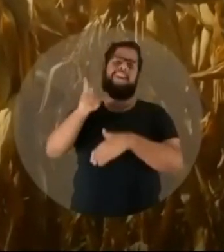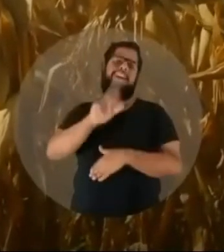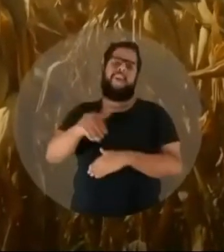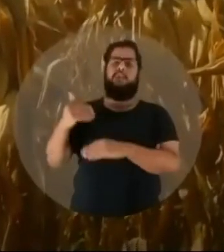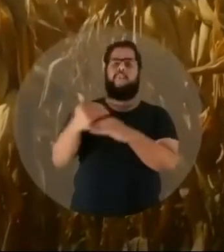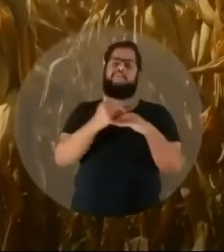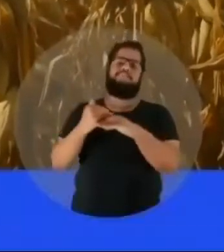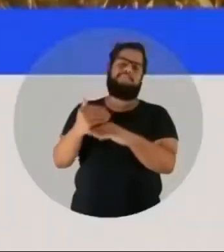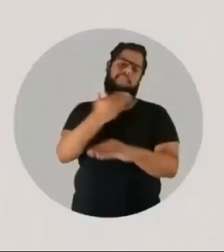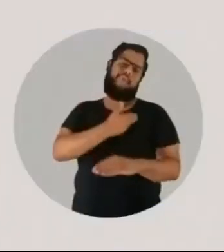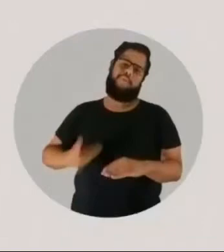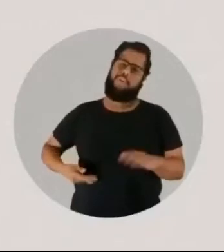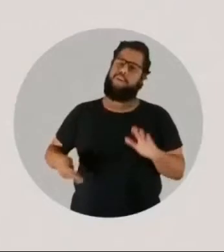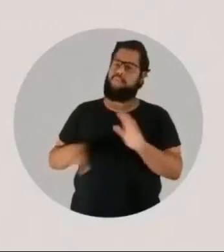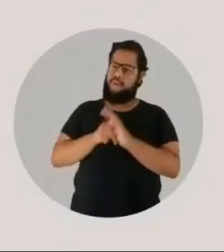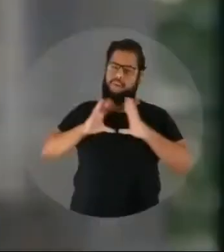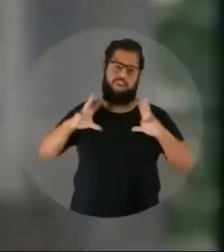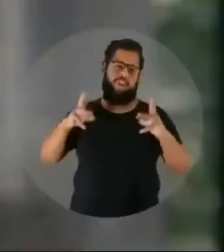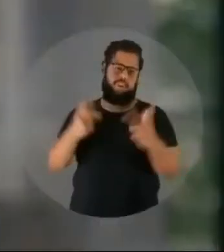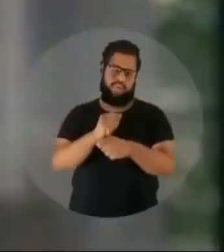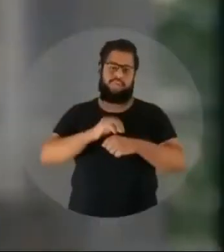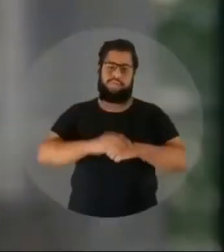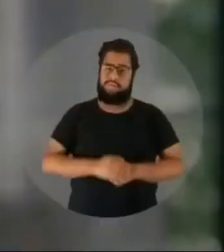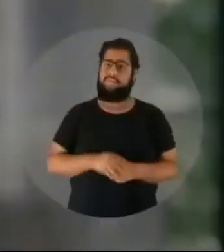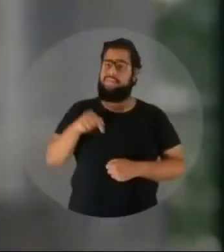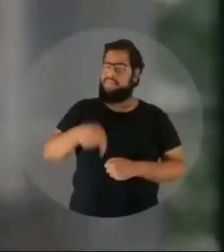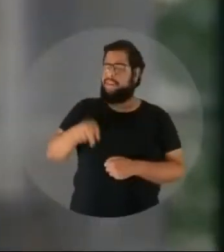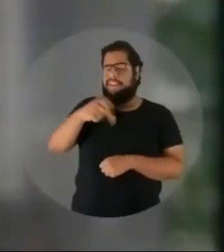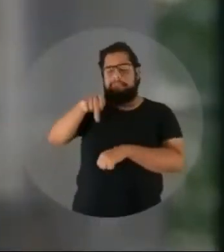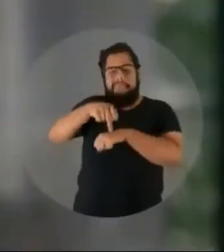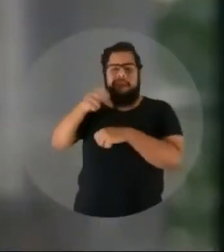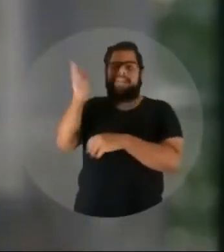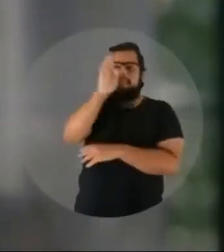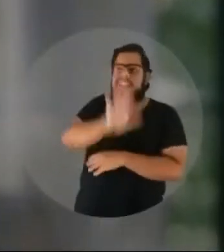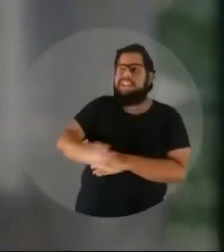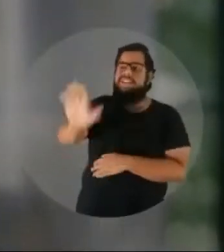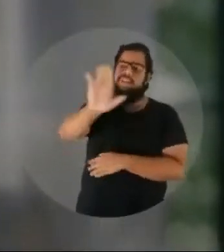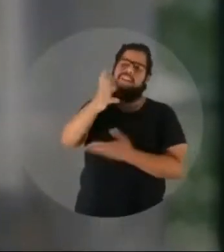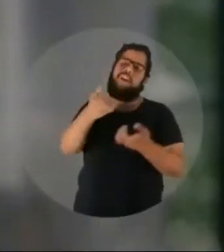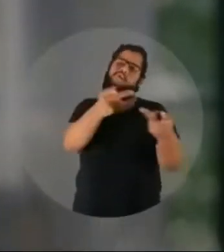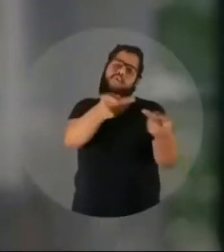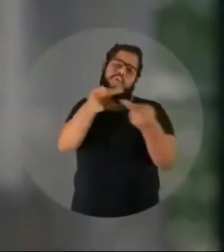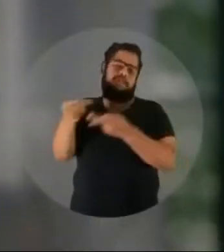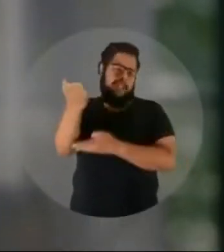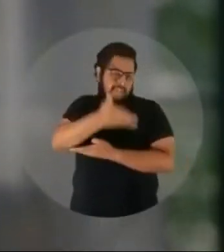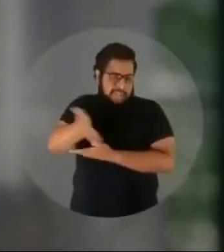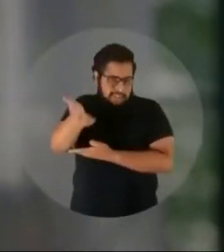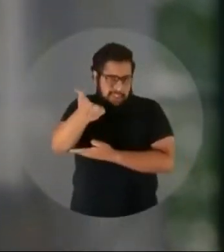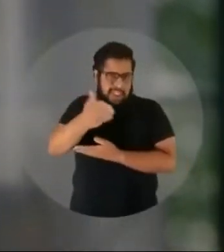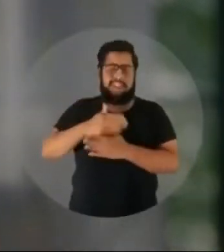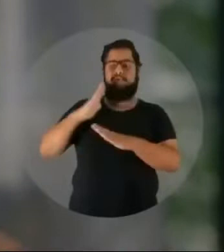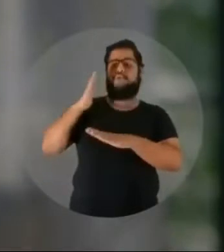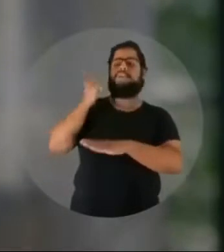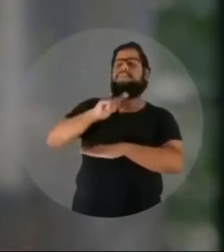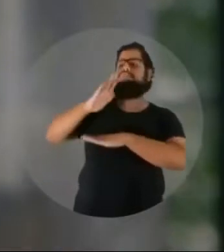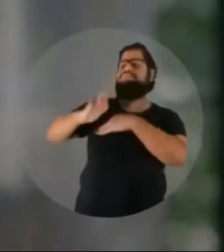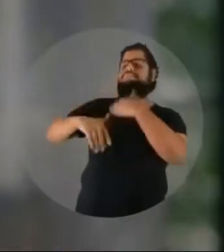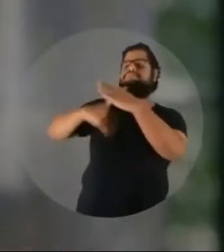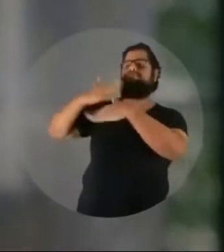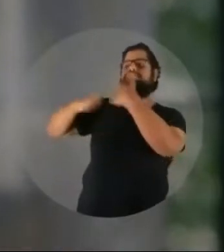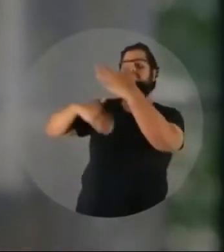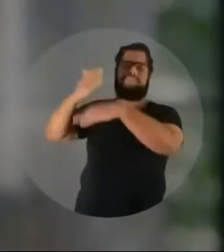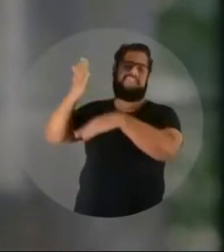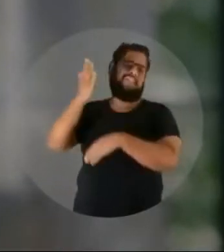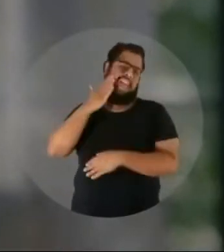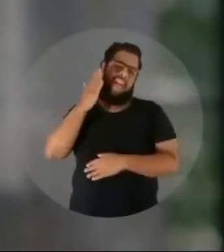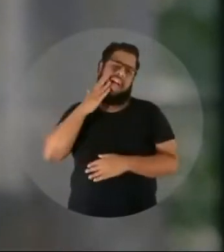um governo de todos e para todos. É esse país que eu queria convidar você, companheiro e companheira, a ajudar a construir.